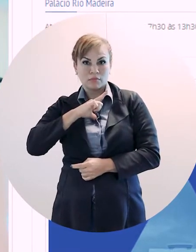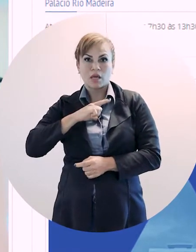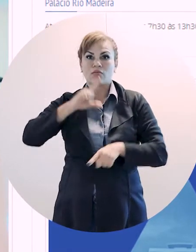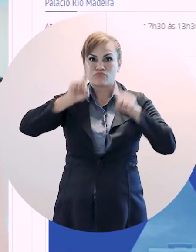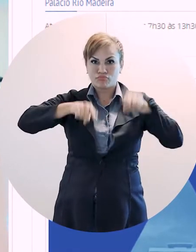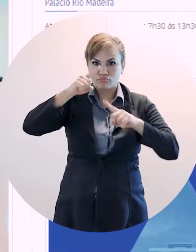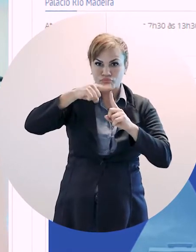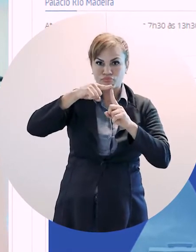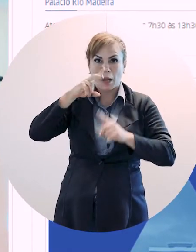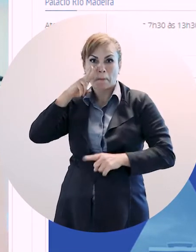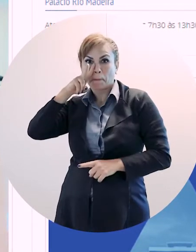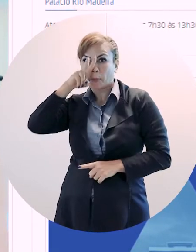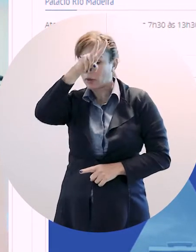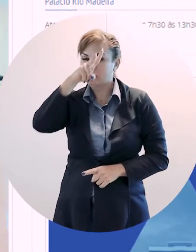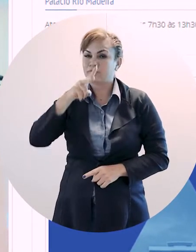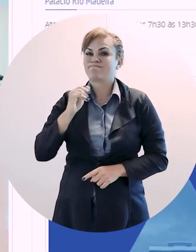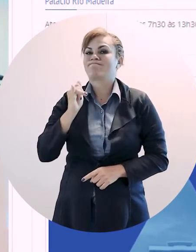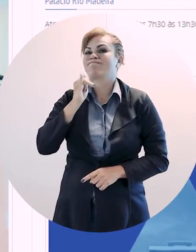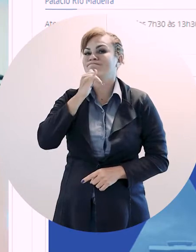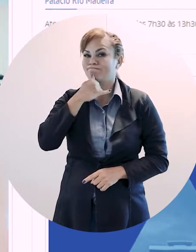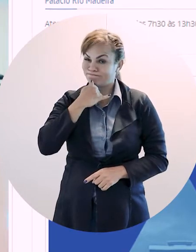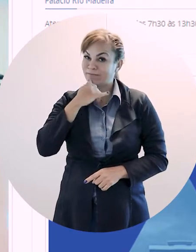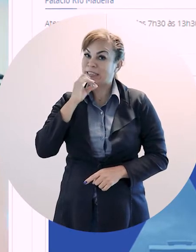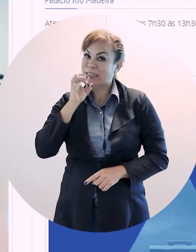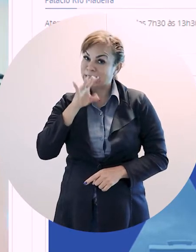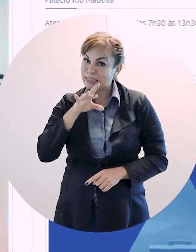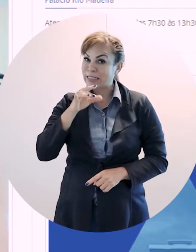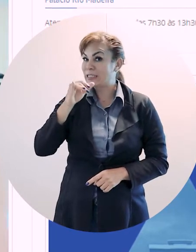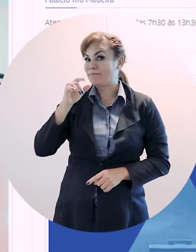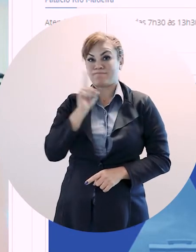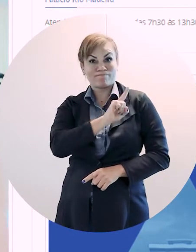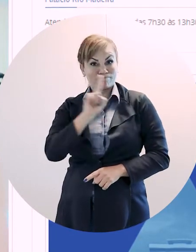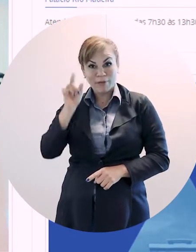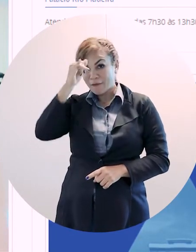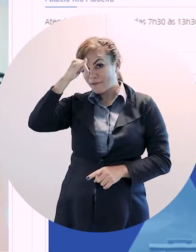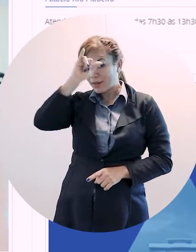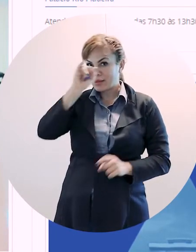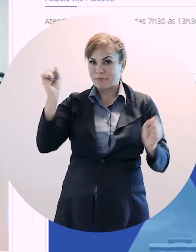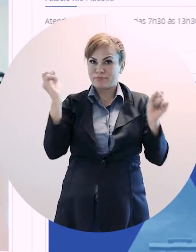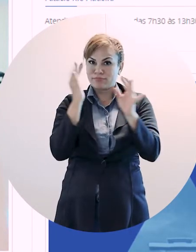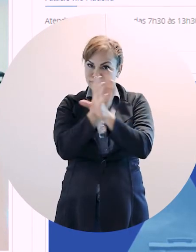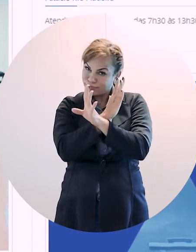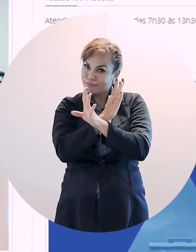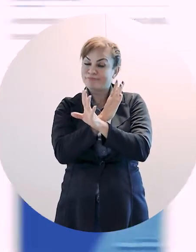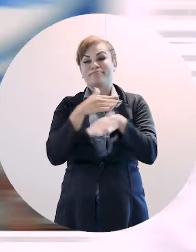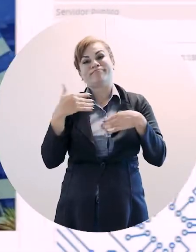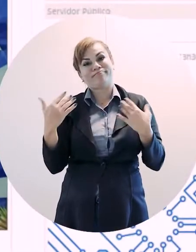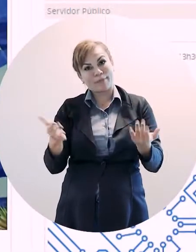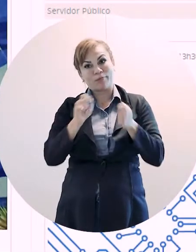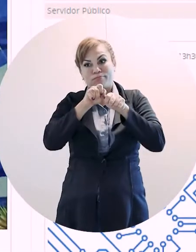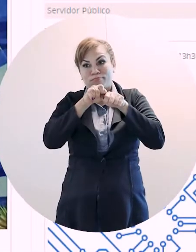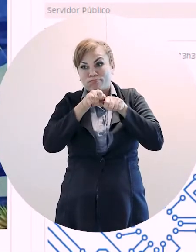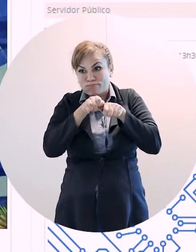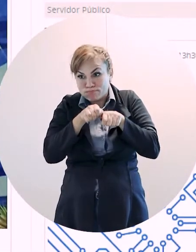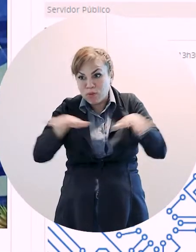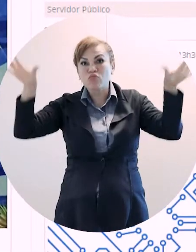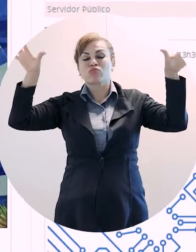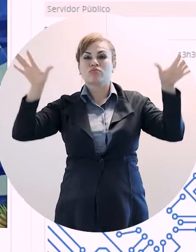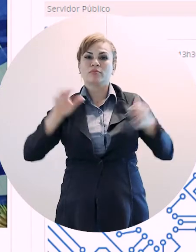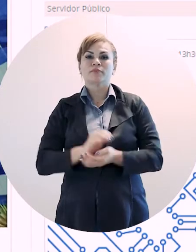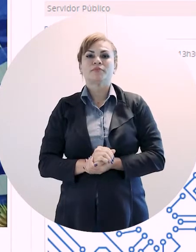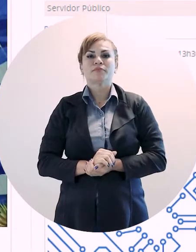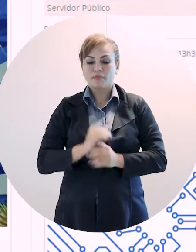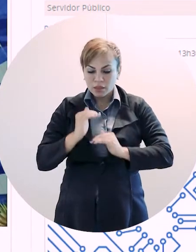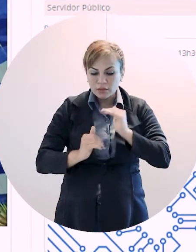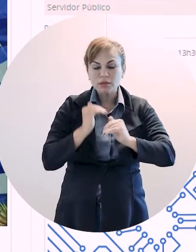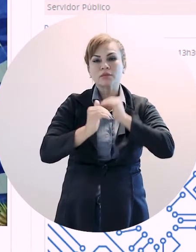resistente. Infelizmente, o não cumprimento do distanciamento aumentou a disseminação. Com desempenho econômico